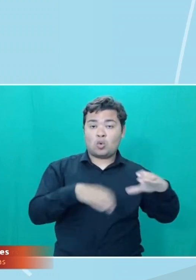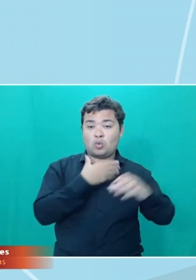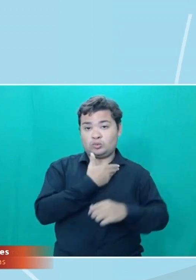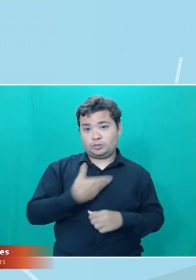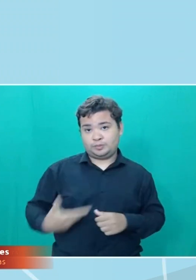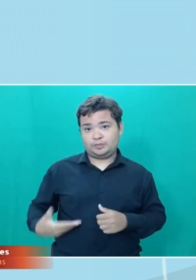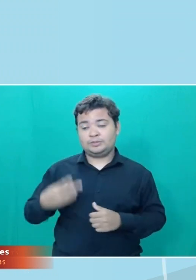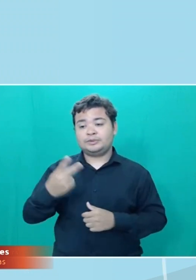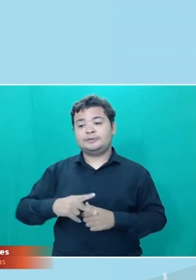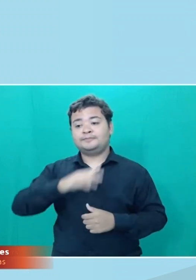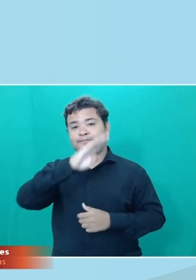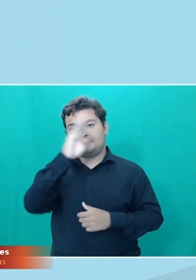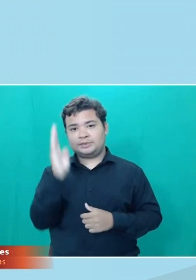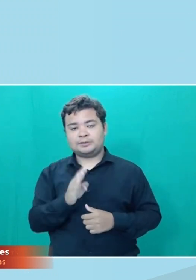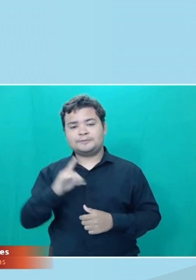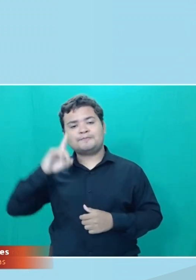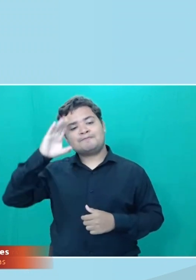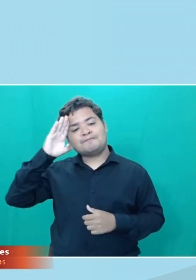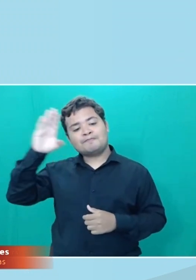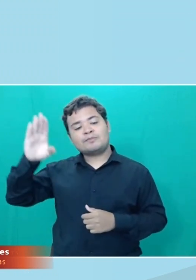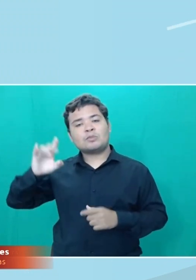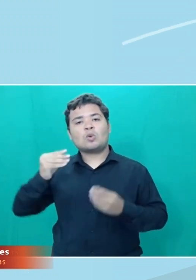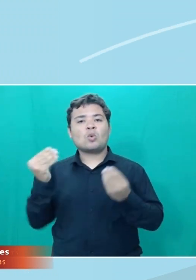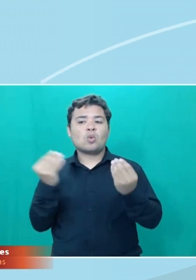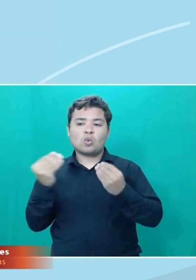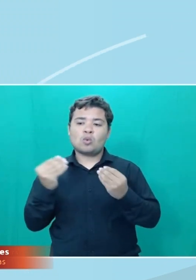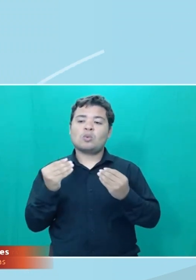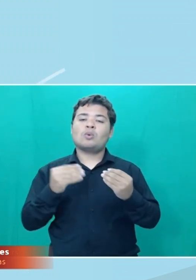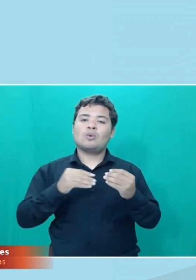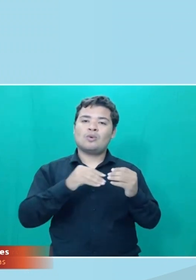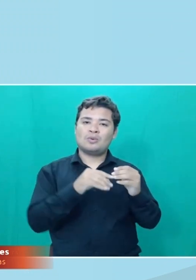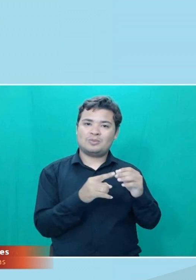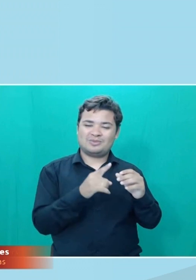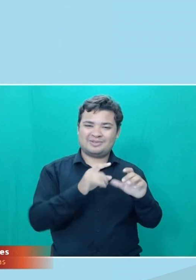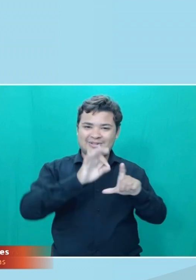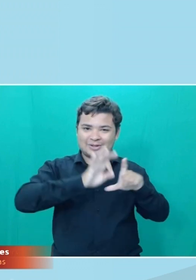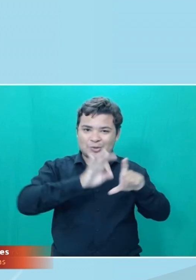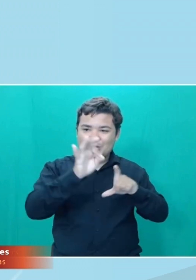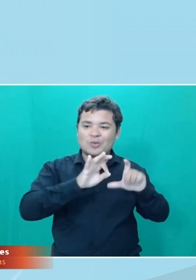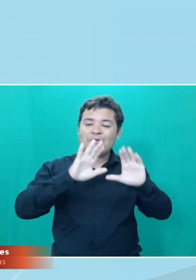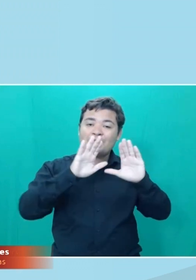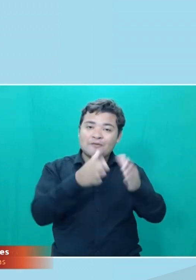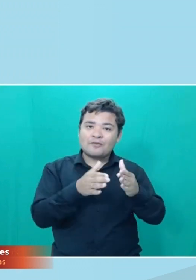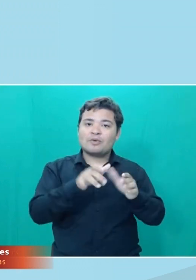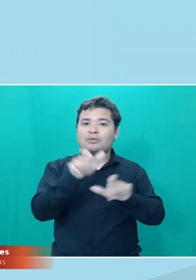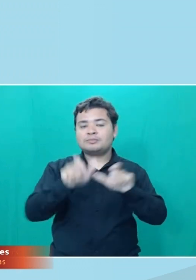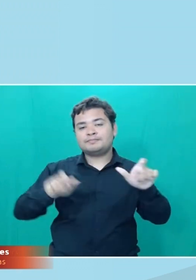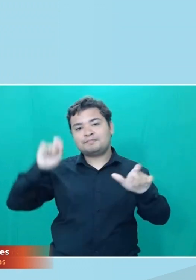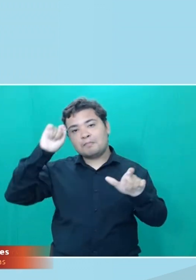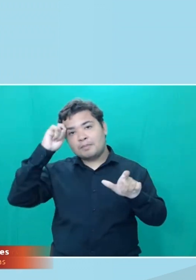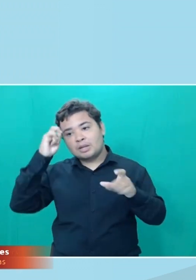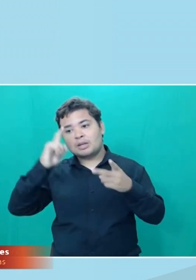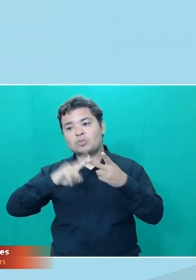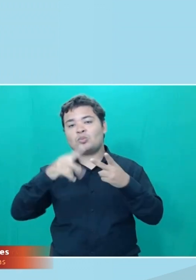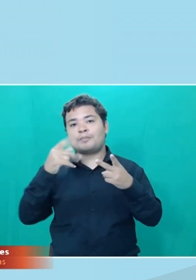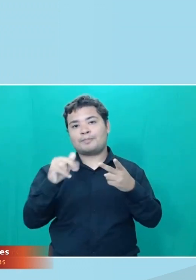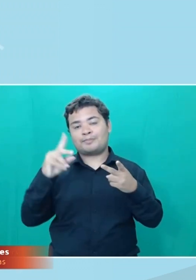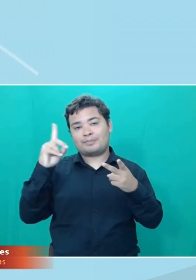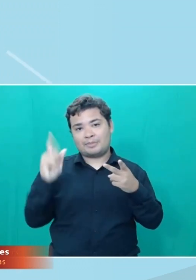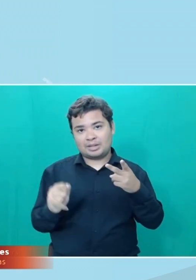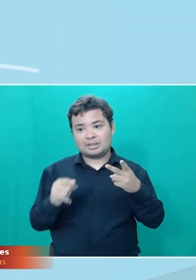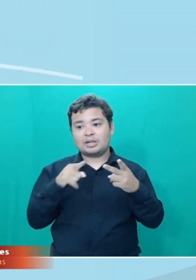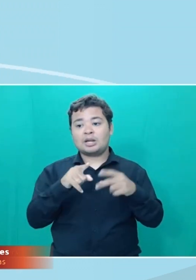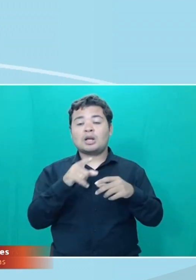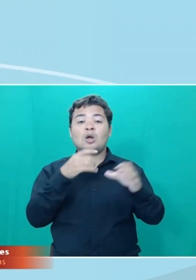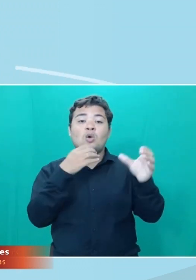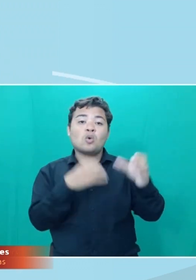Brasil. Principalmente sobre a aplicação da reserva de vagas para pessoas pretas e pardas nos concursos